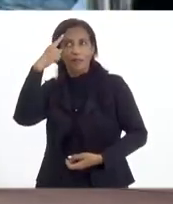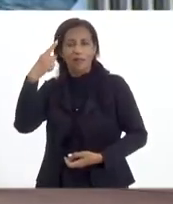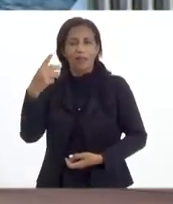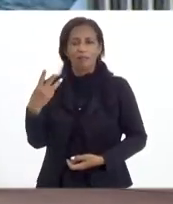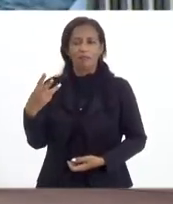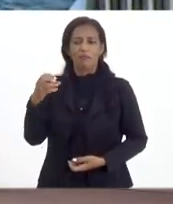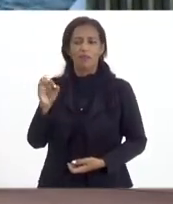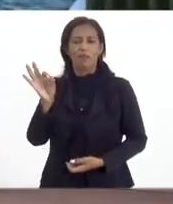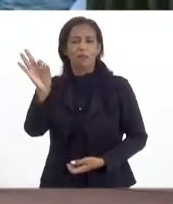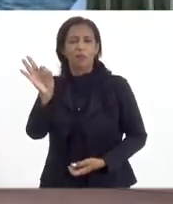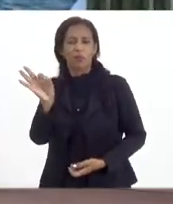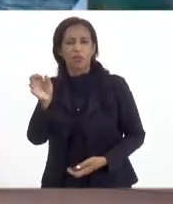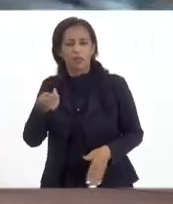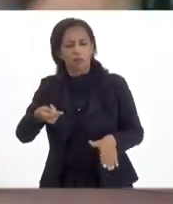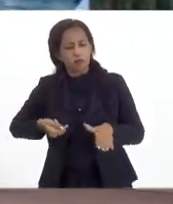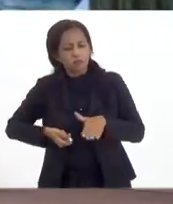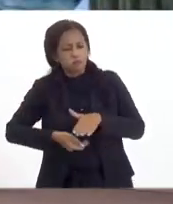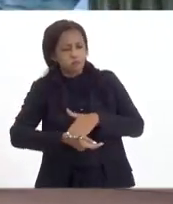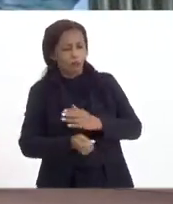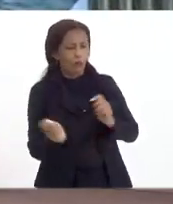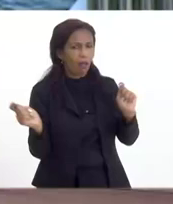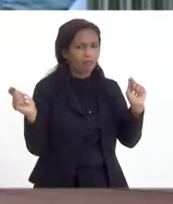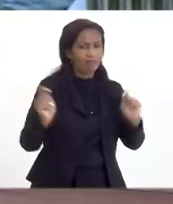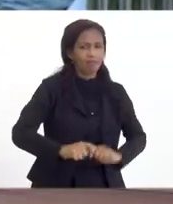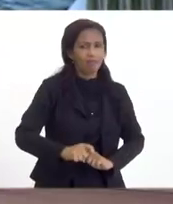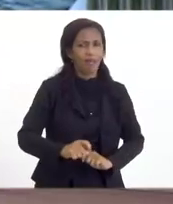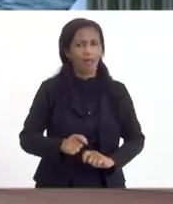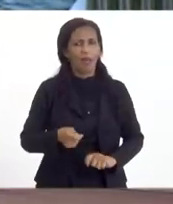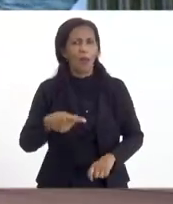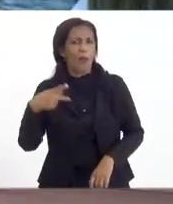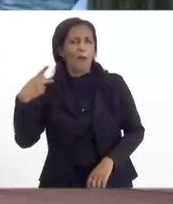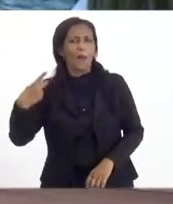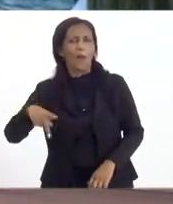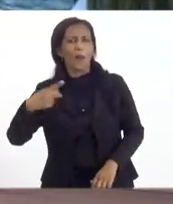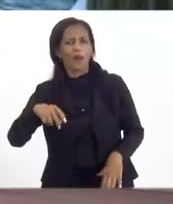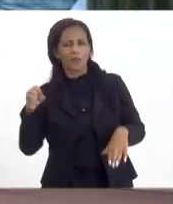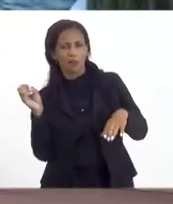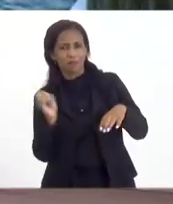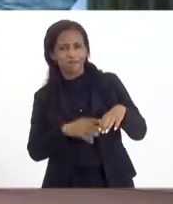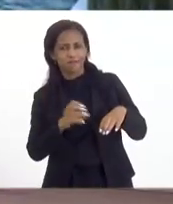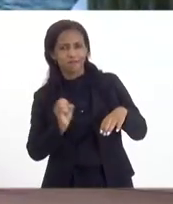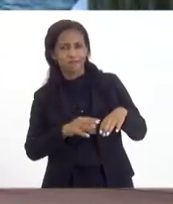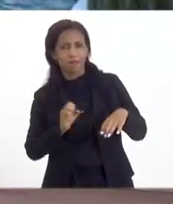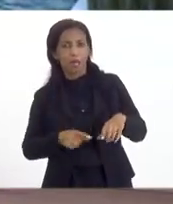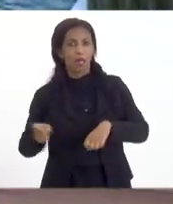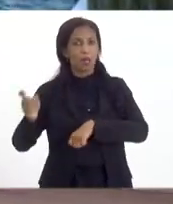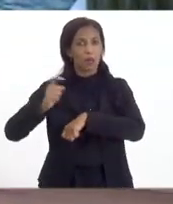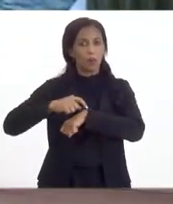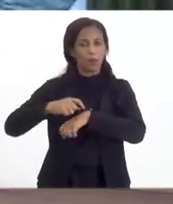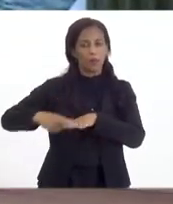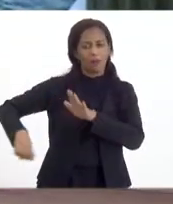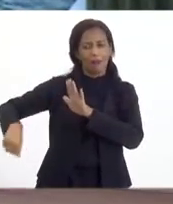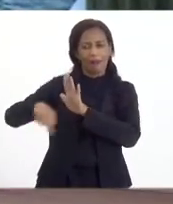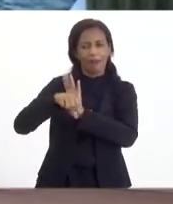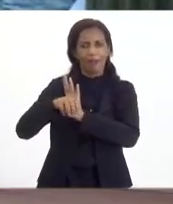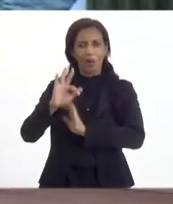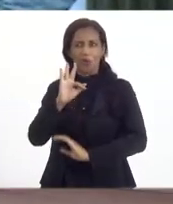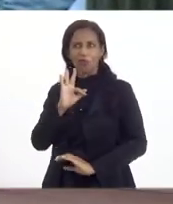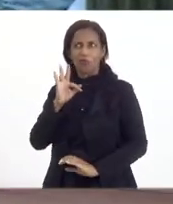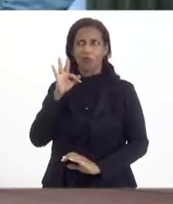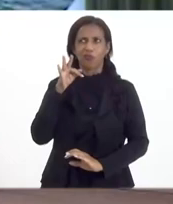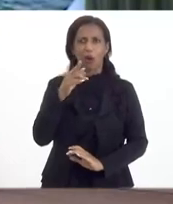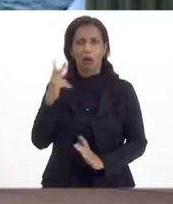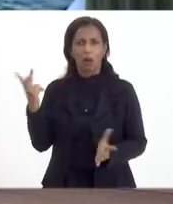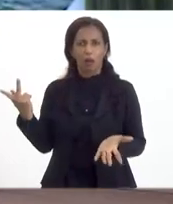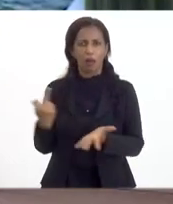30% desse fundo pode ser uma grande poupança para os momentos de crise que a gente passar, e no momento de